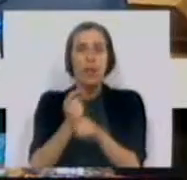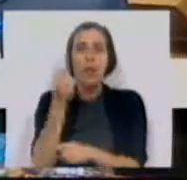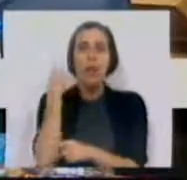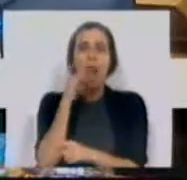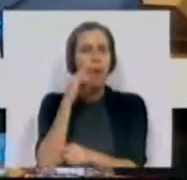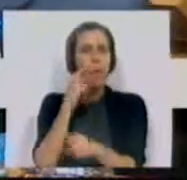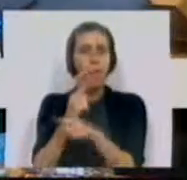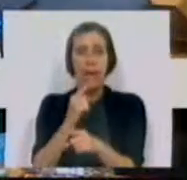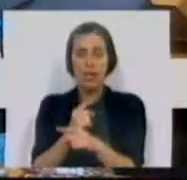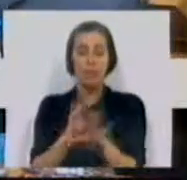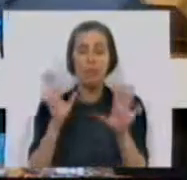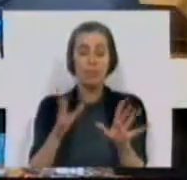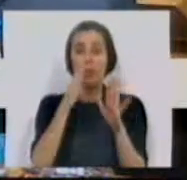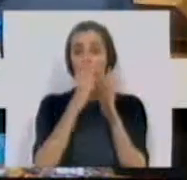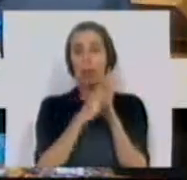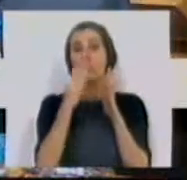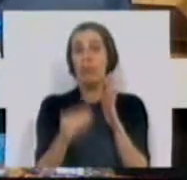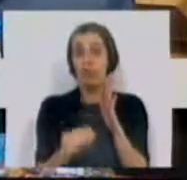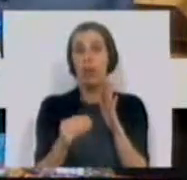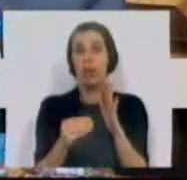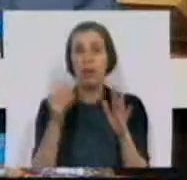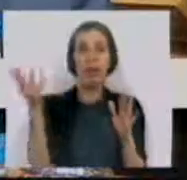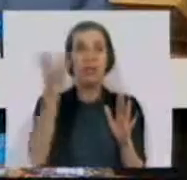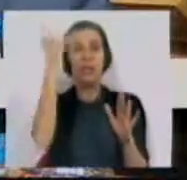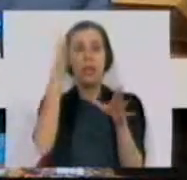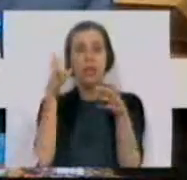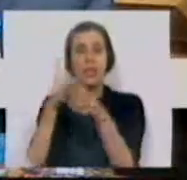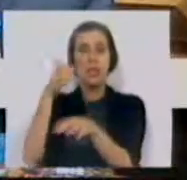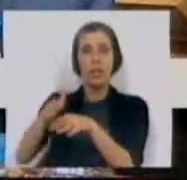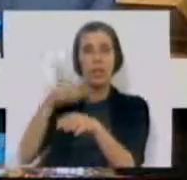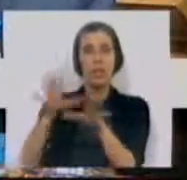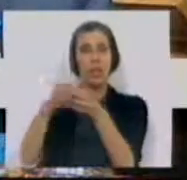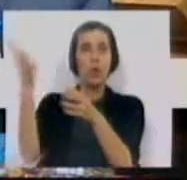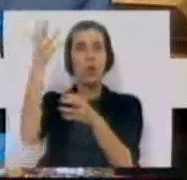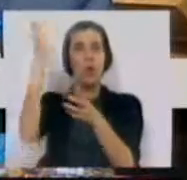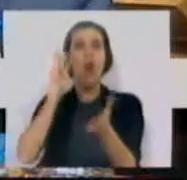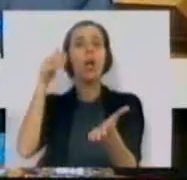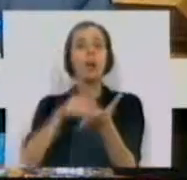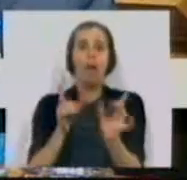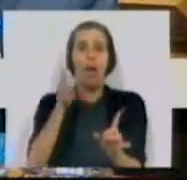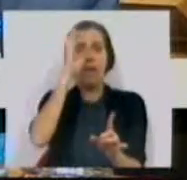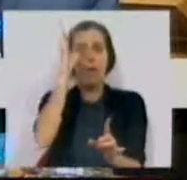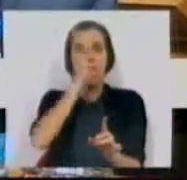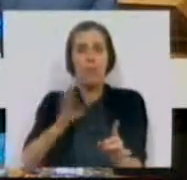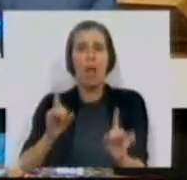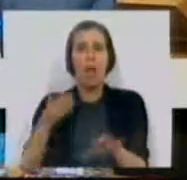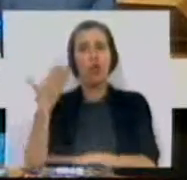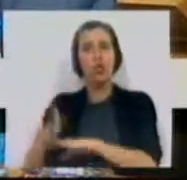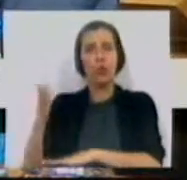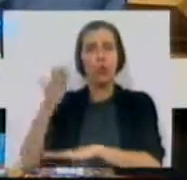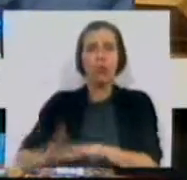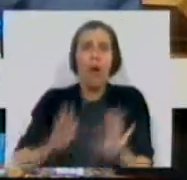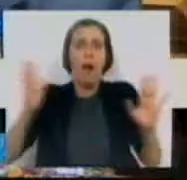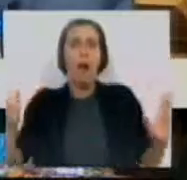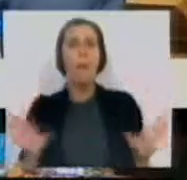anterior. Quando os paradigmas são da elitização, os resultados estão à vista, são os da exclusão.